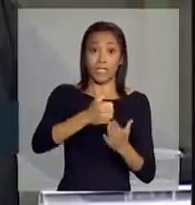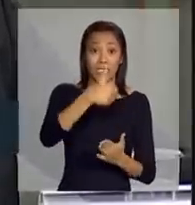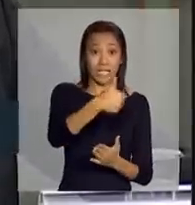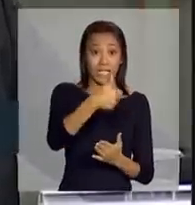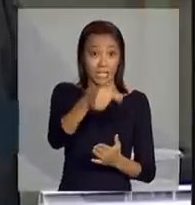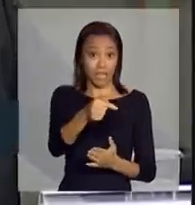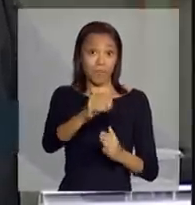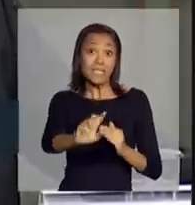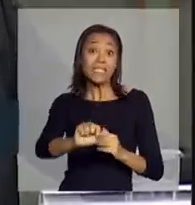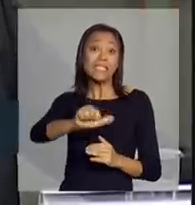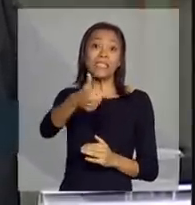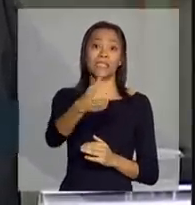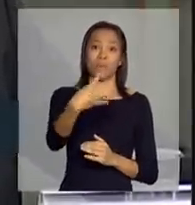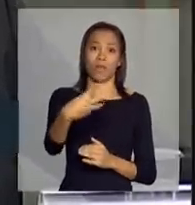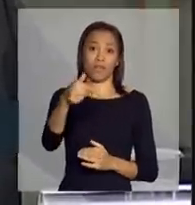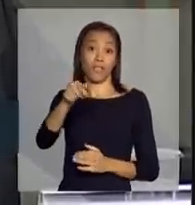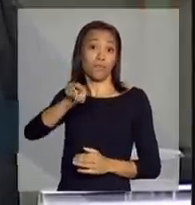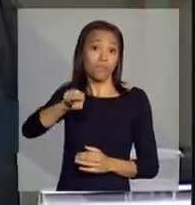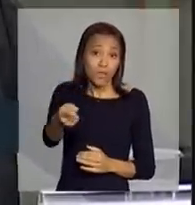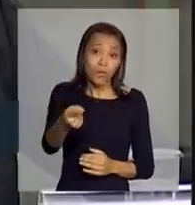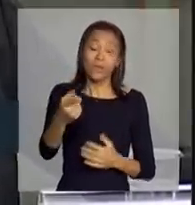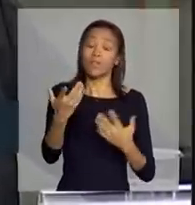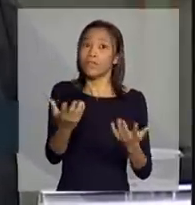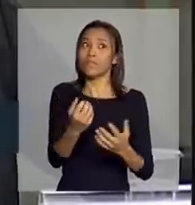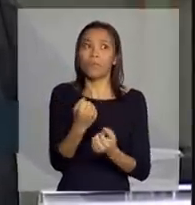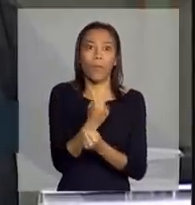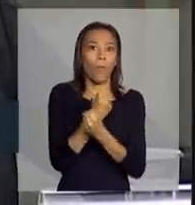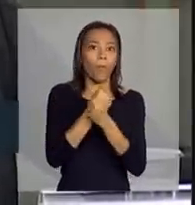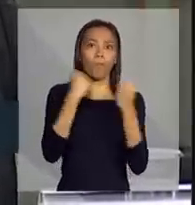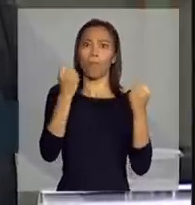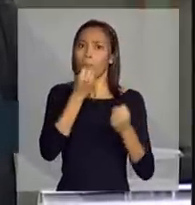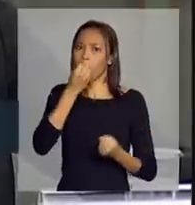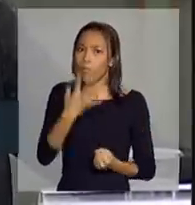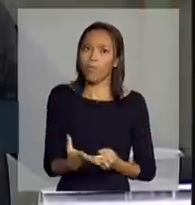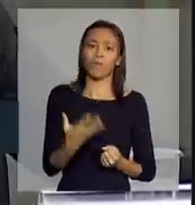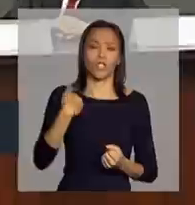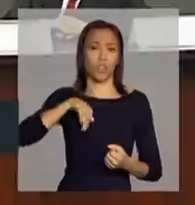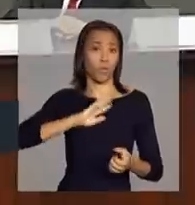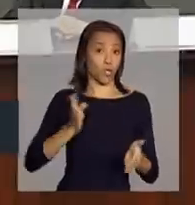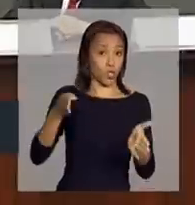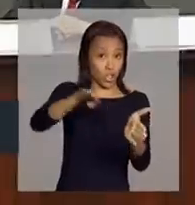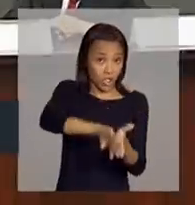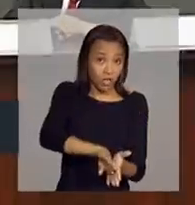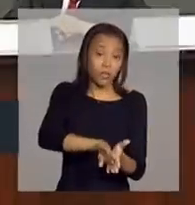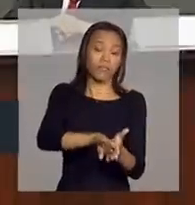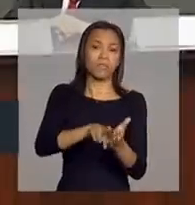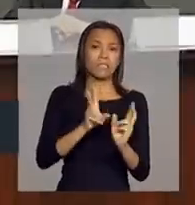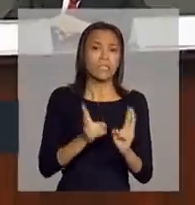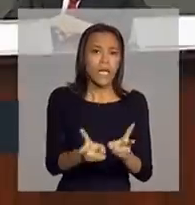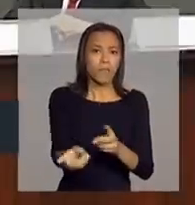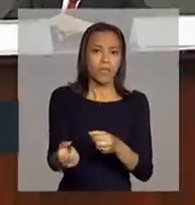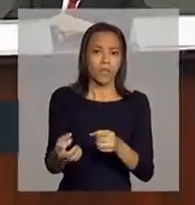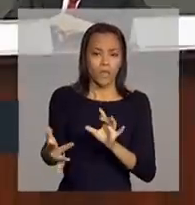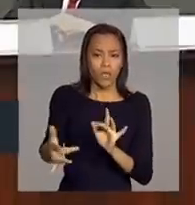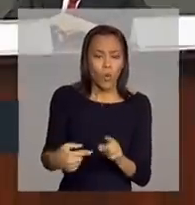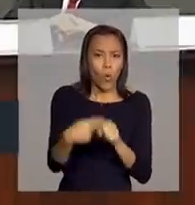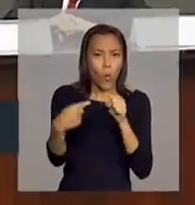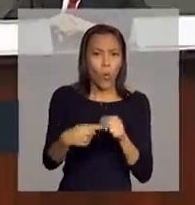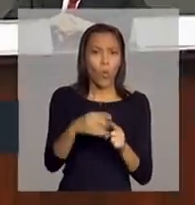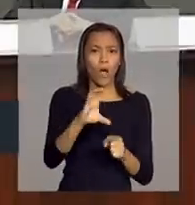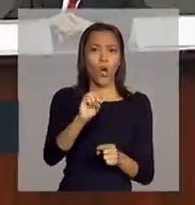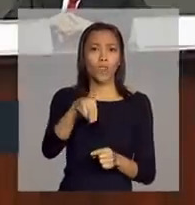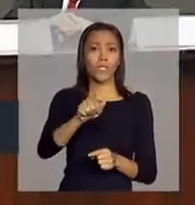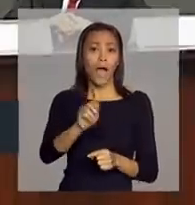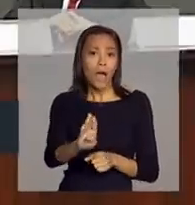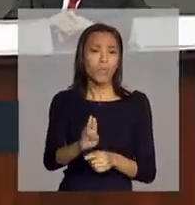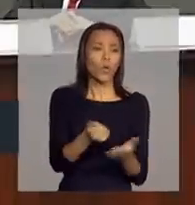atendentes. Isso é quase que humanamente impossível. Nós conseguimos, depois que nós chegamos e articulado com a Conab, é começar